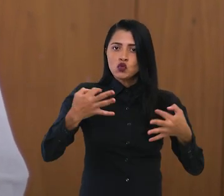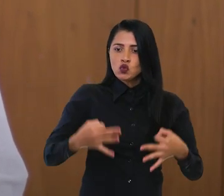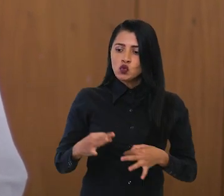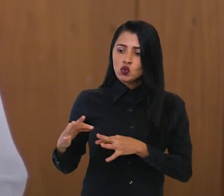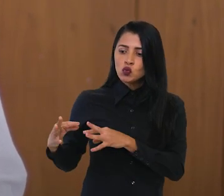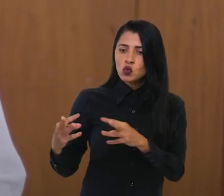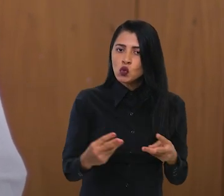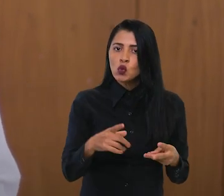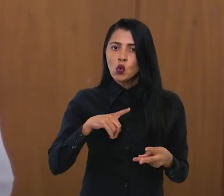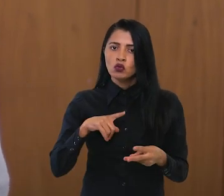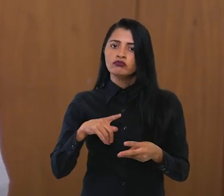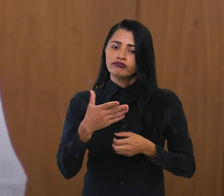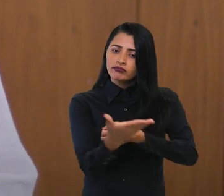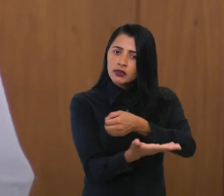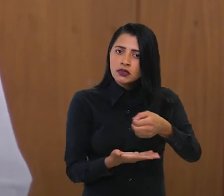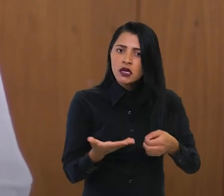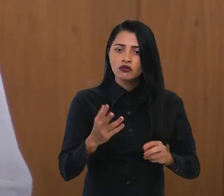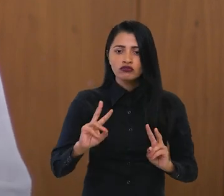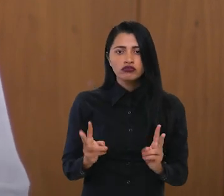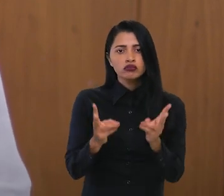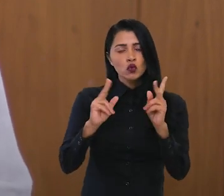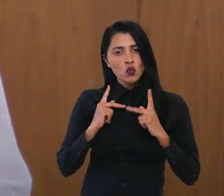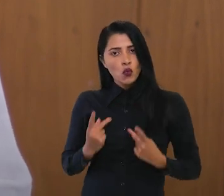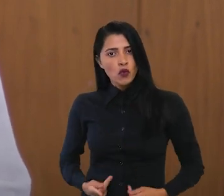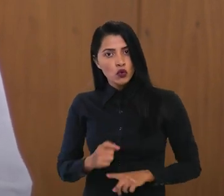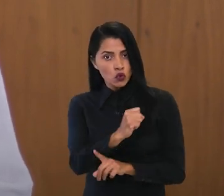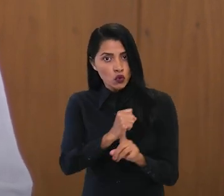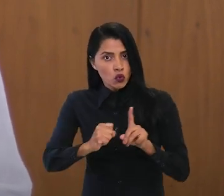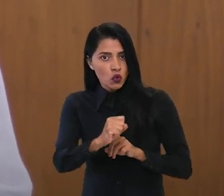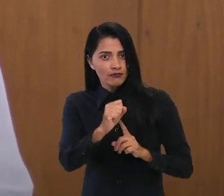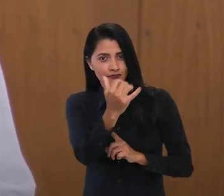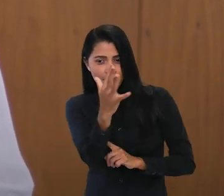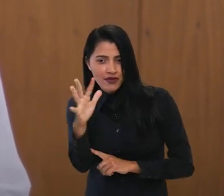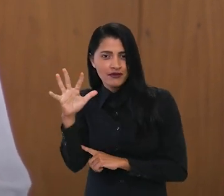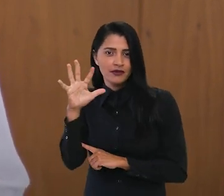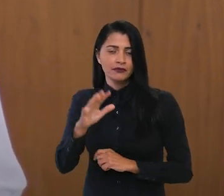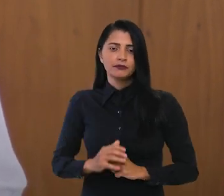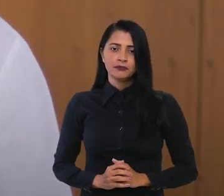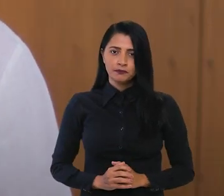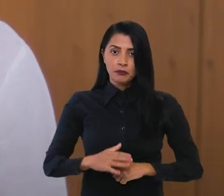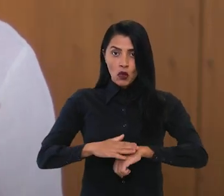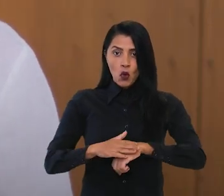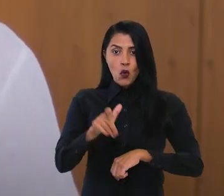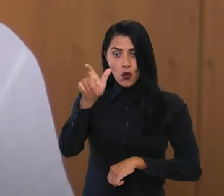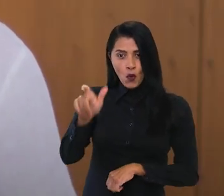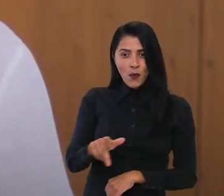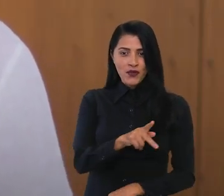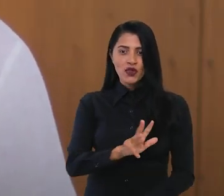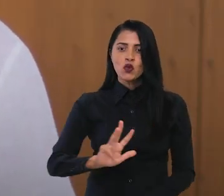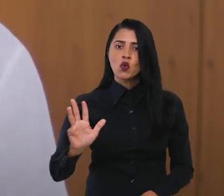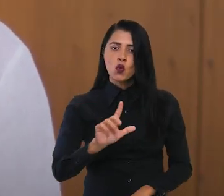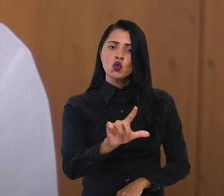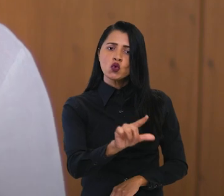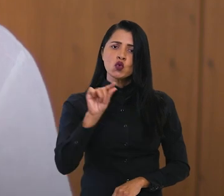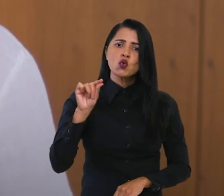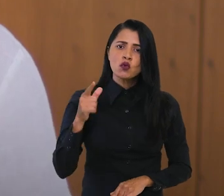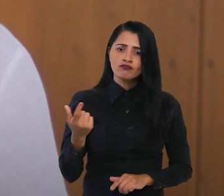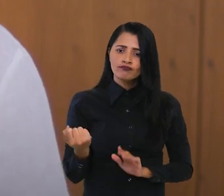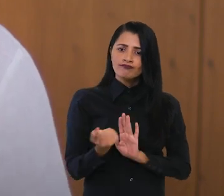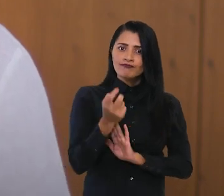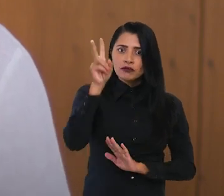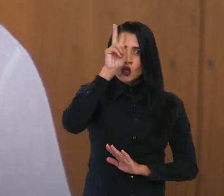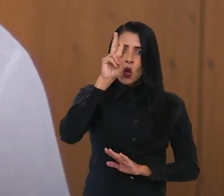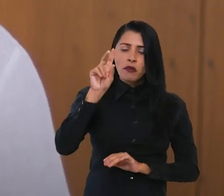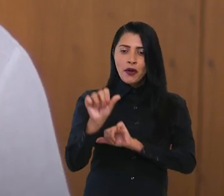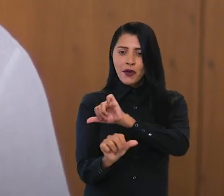justo para todos, guiado por valores humanos, sociais e ambientais. O presidente Lula fez uma escolha